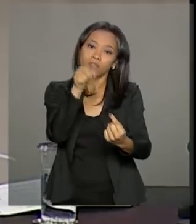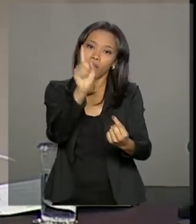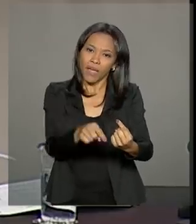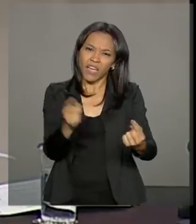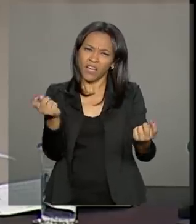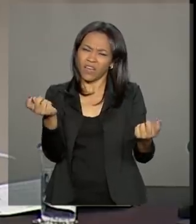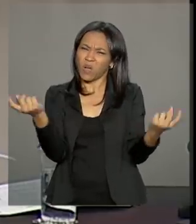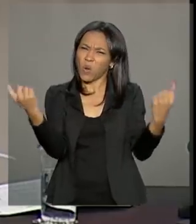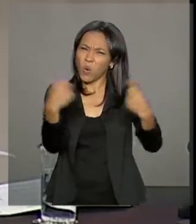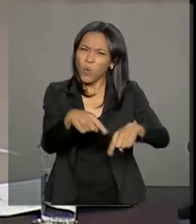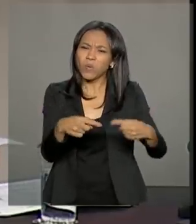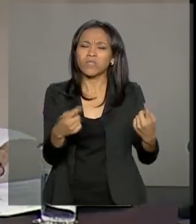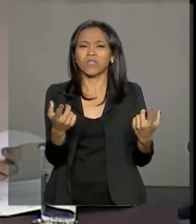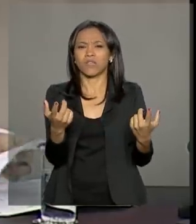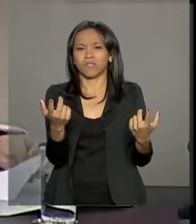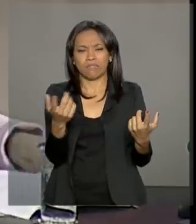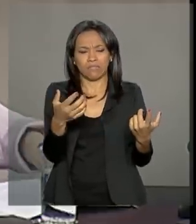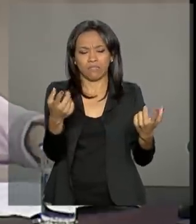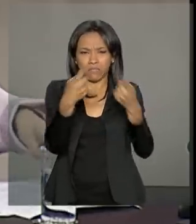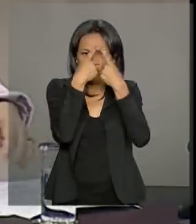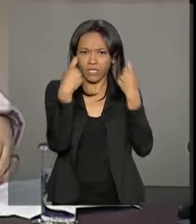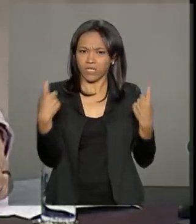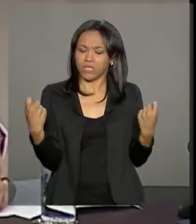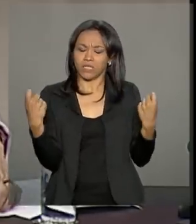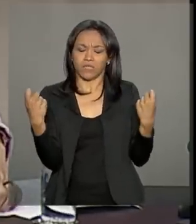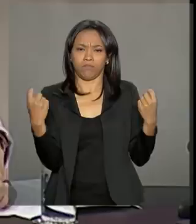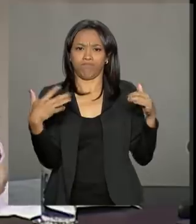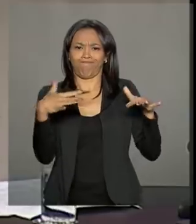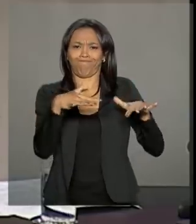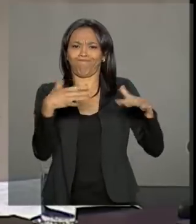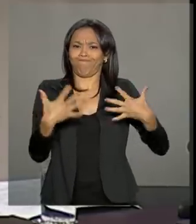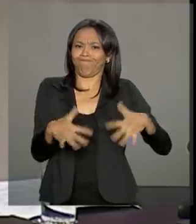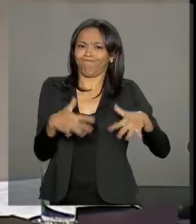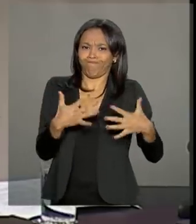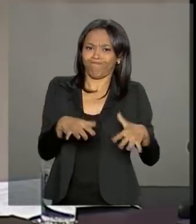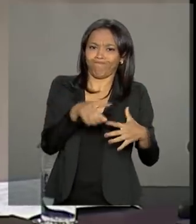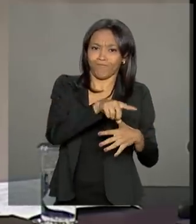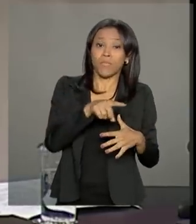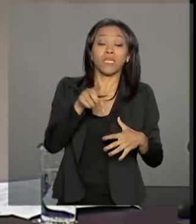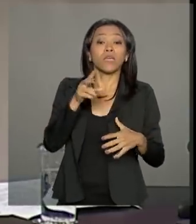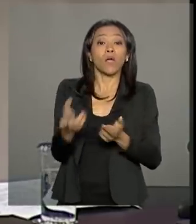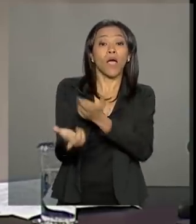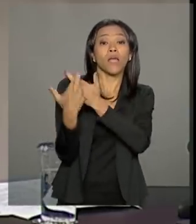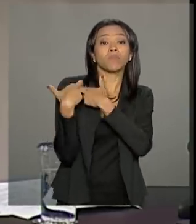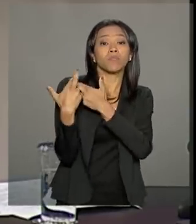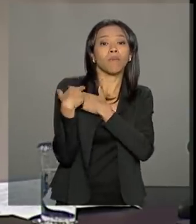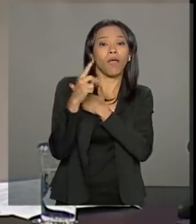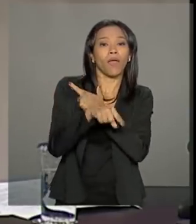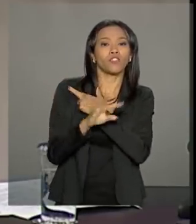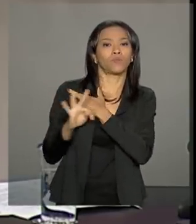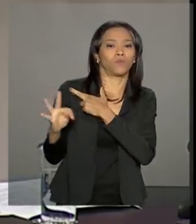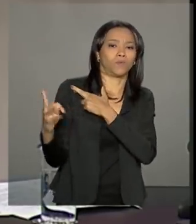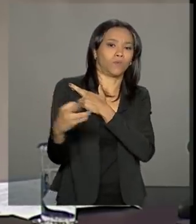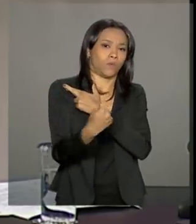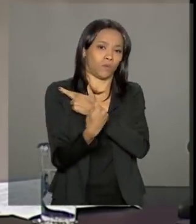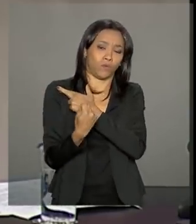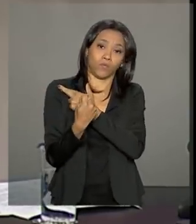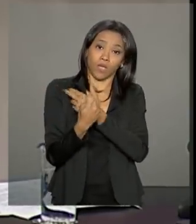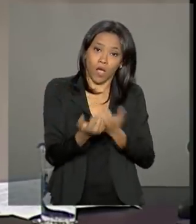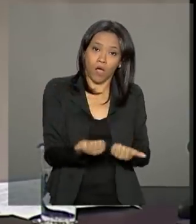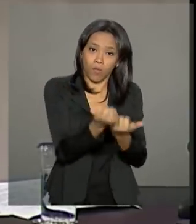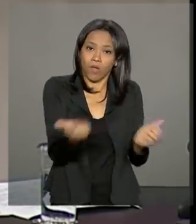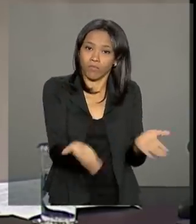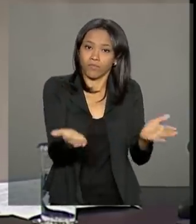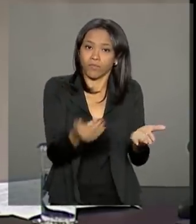público feminino com ações que visem conscientizar para a responsabilidade de todos na promoção dos direitos, em